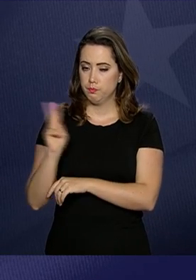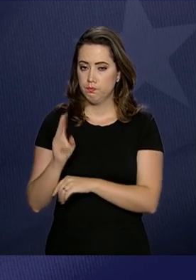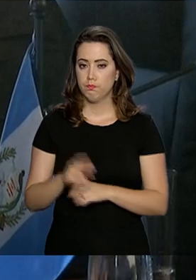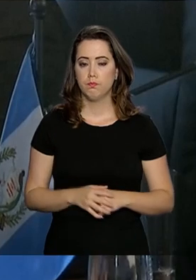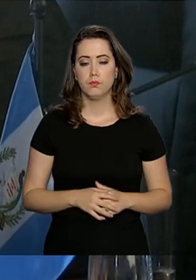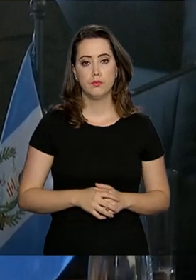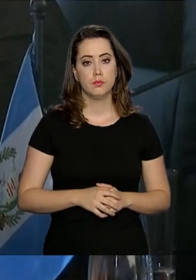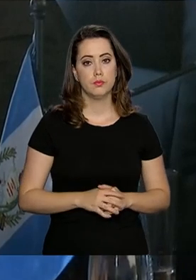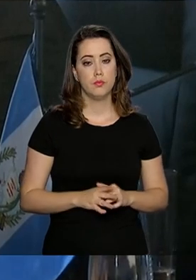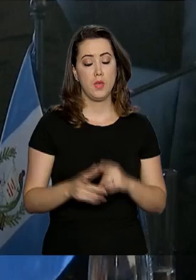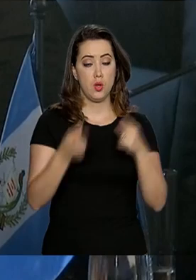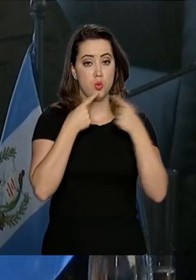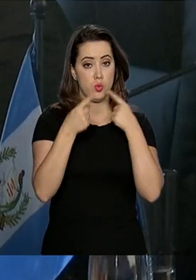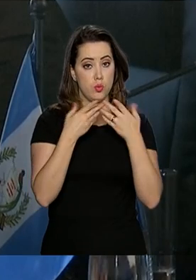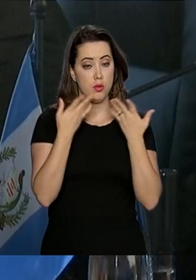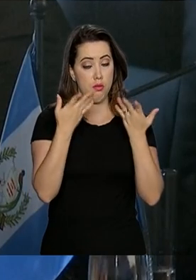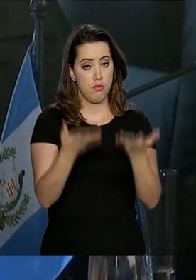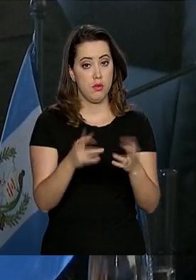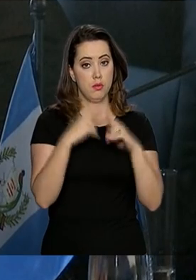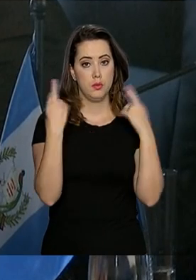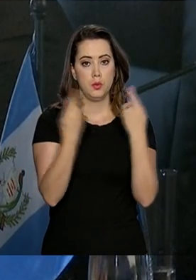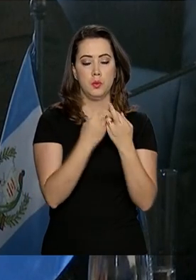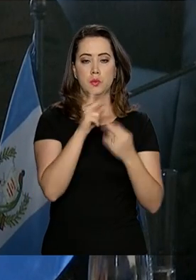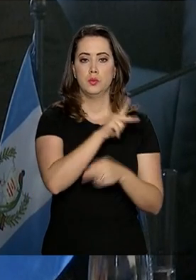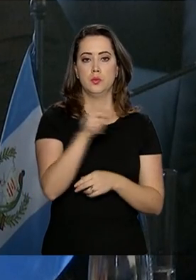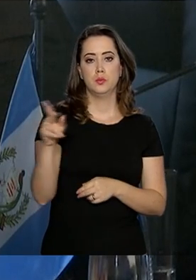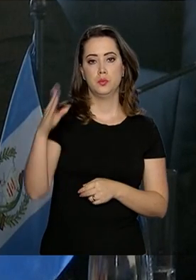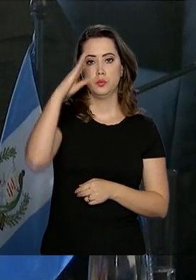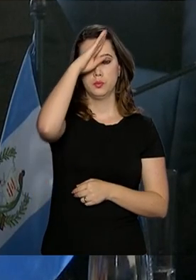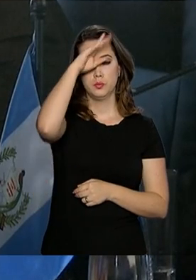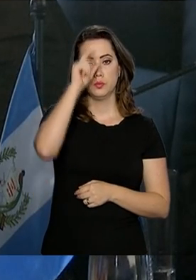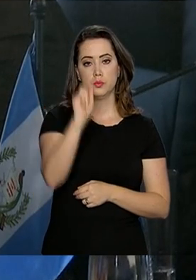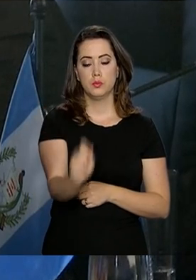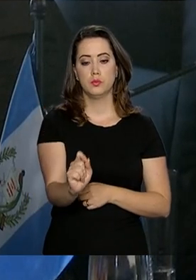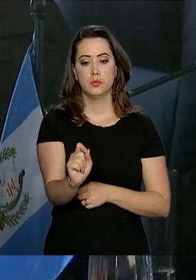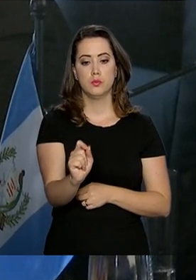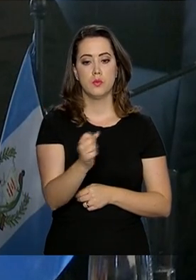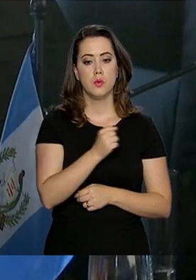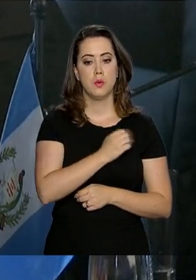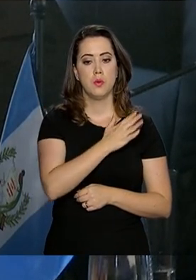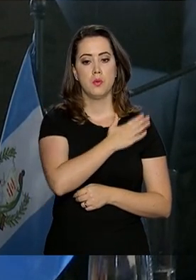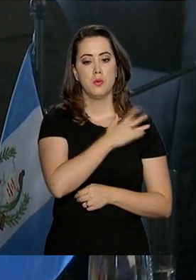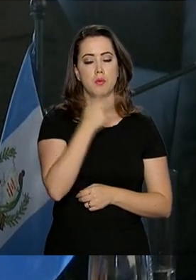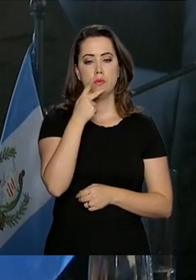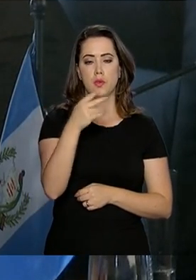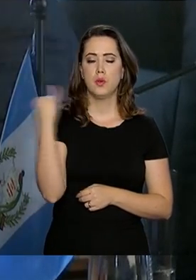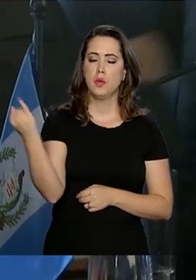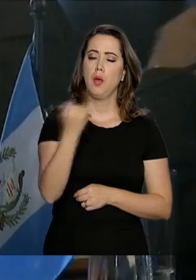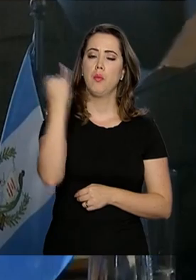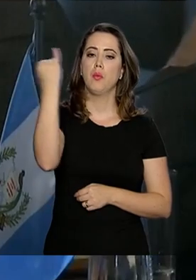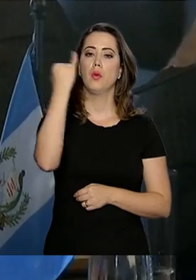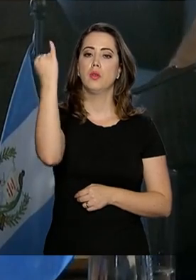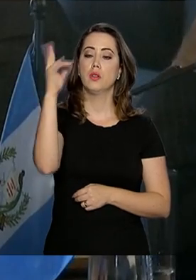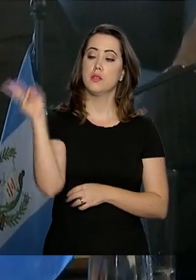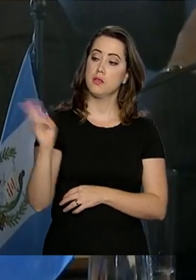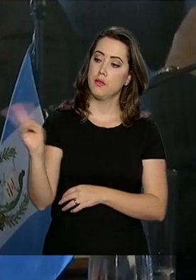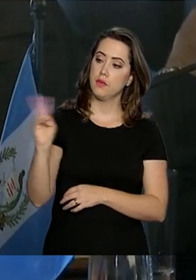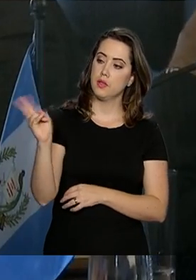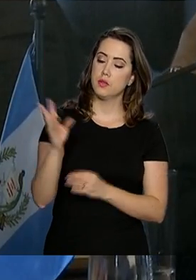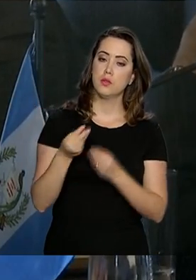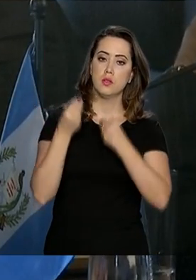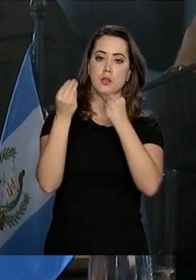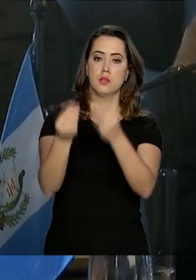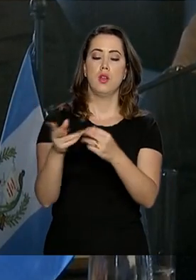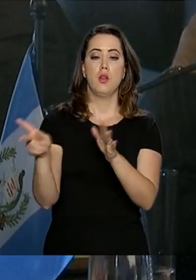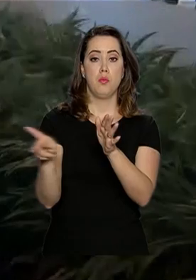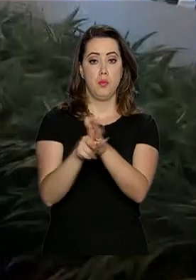Paraguai. Ao discursar na reunião, em nome do presidente Jair Bolsonaro, Hamilton Mourão destacou a importância da Venezuela assegurar